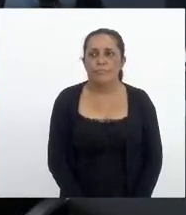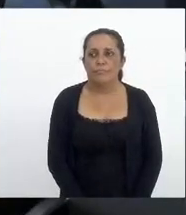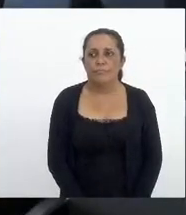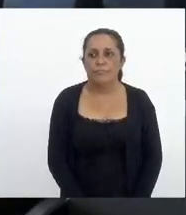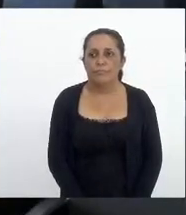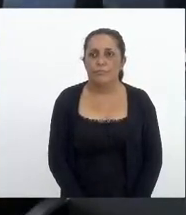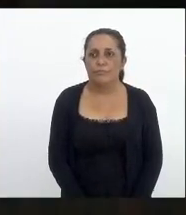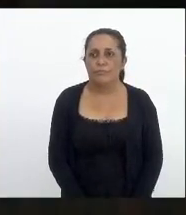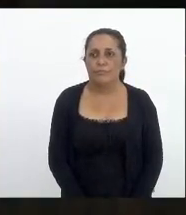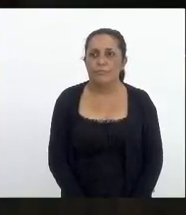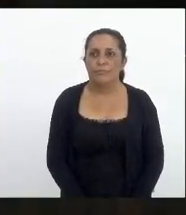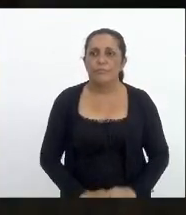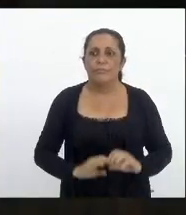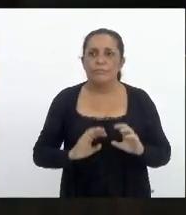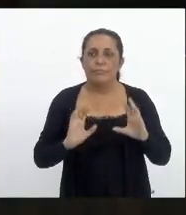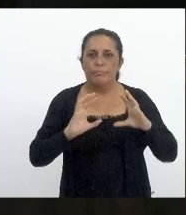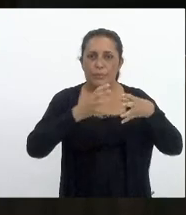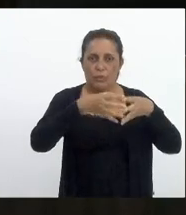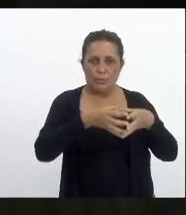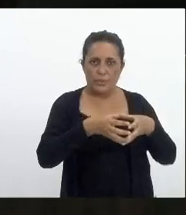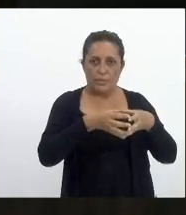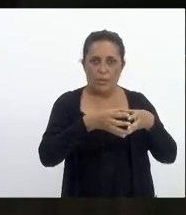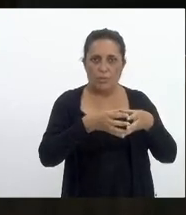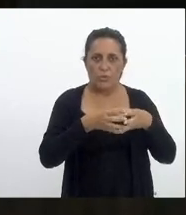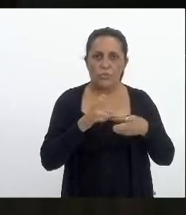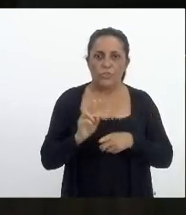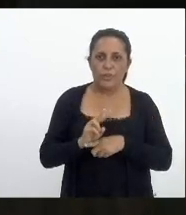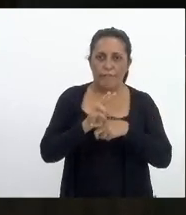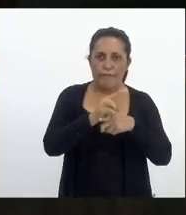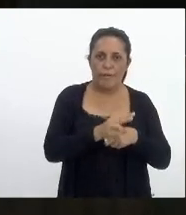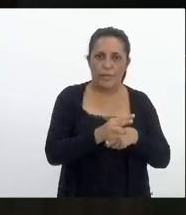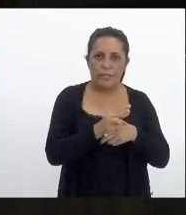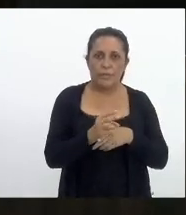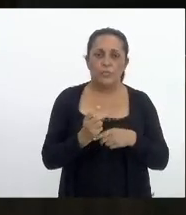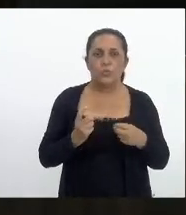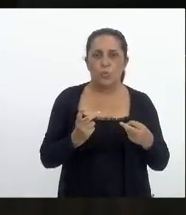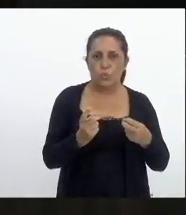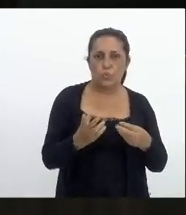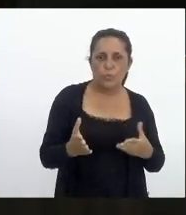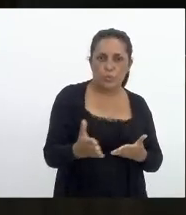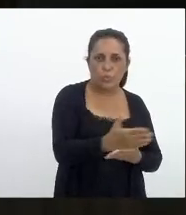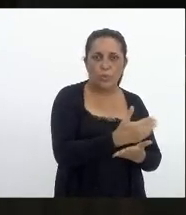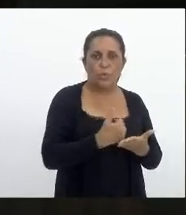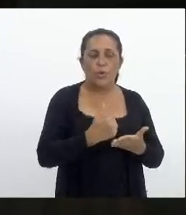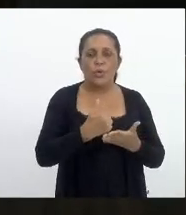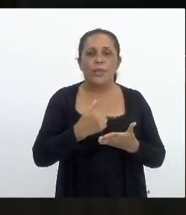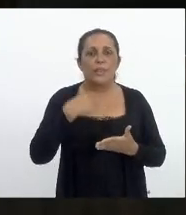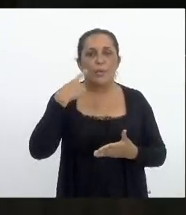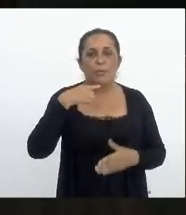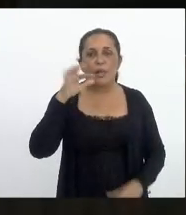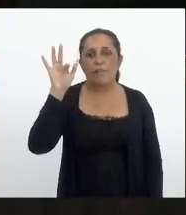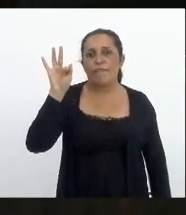pela comissão de defesa do consumidor deputado Fábio Silva